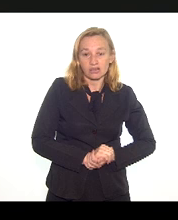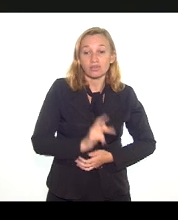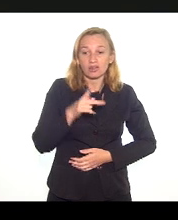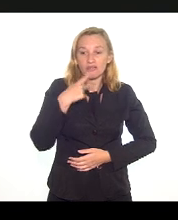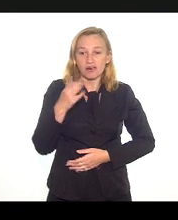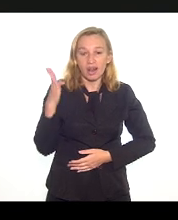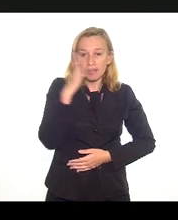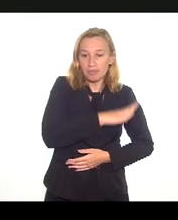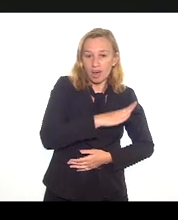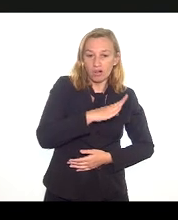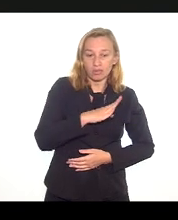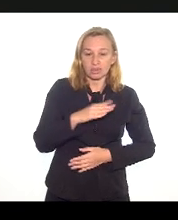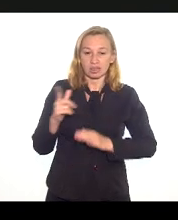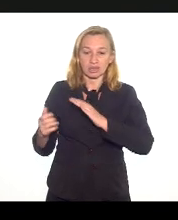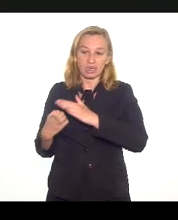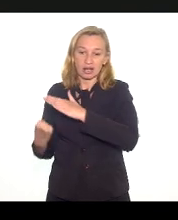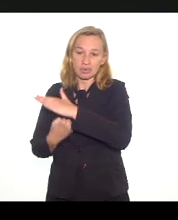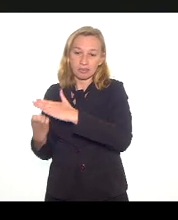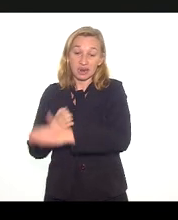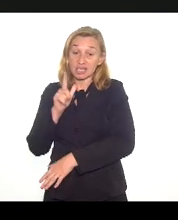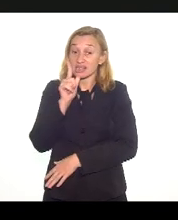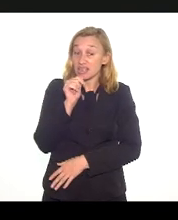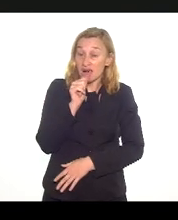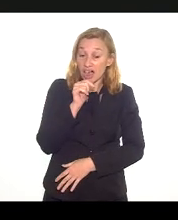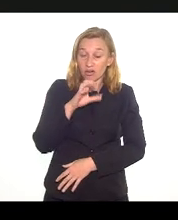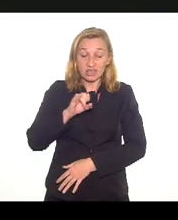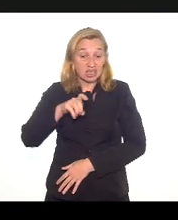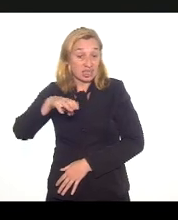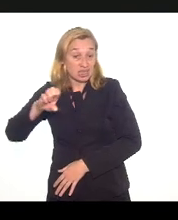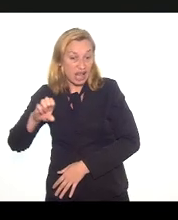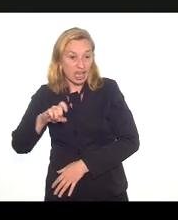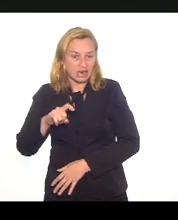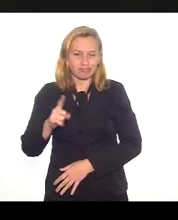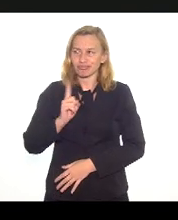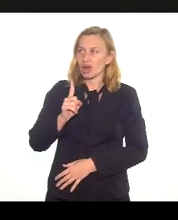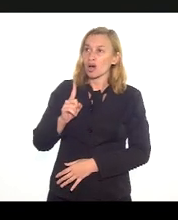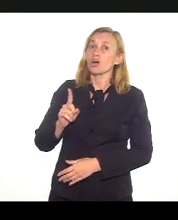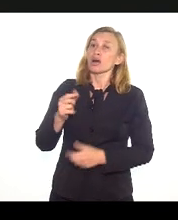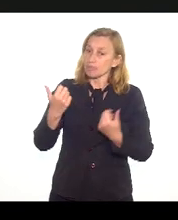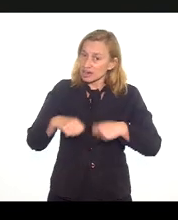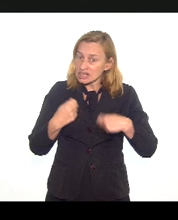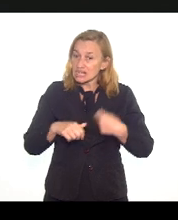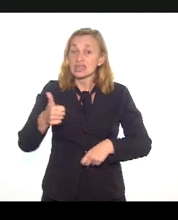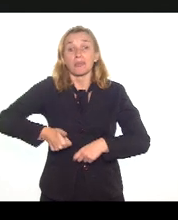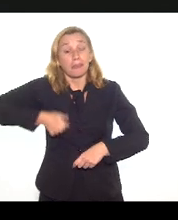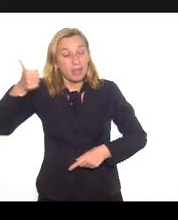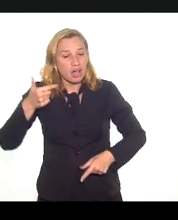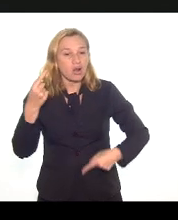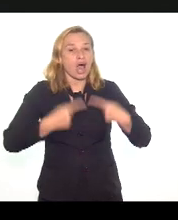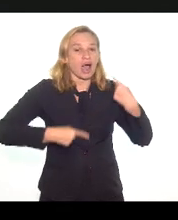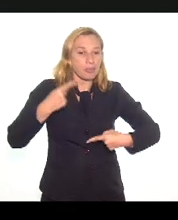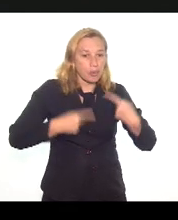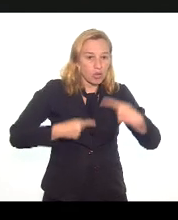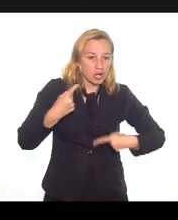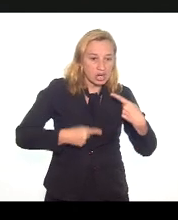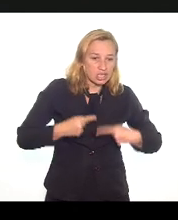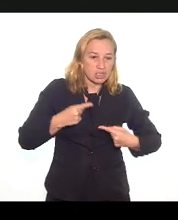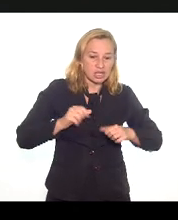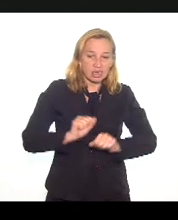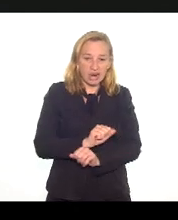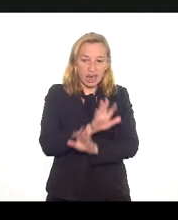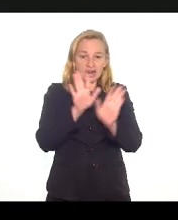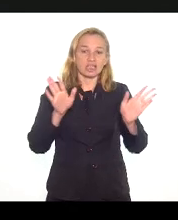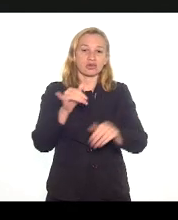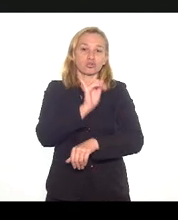fala mal da CEDAR, eu falo, não tem que falar mal da CEDAR, tem que falar porque a gente precisa melhorar a política fluminense, a transparência no